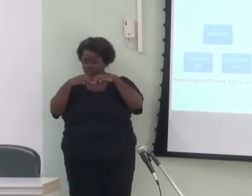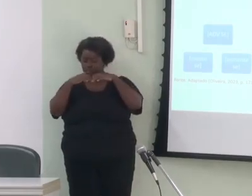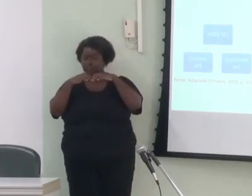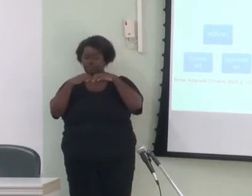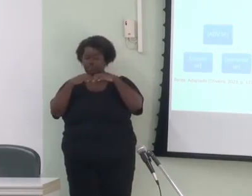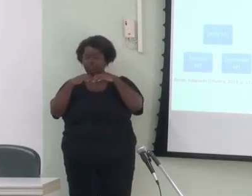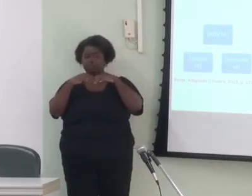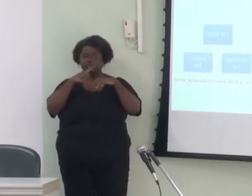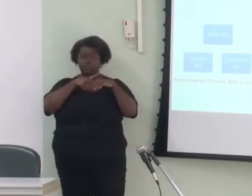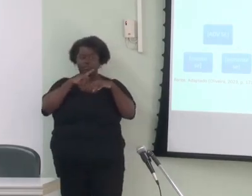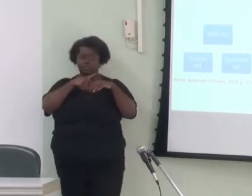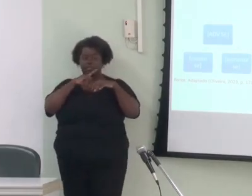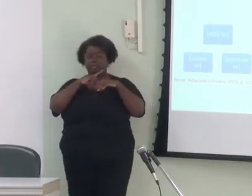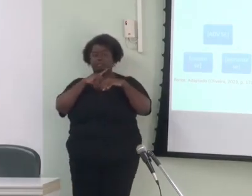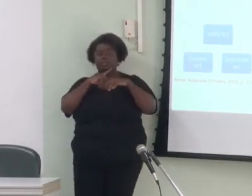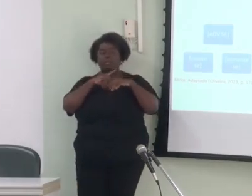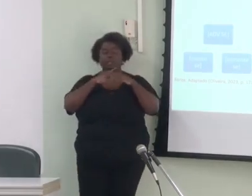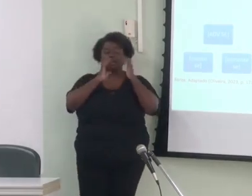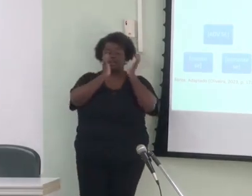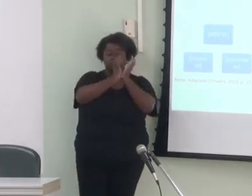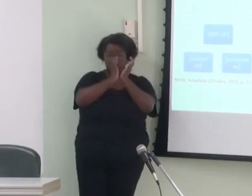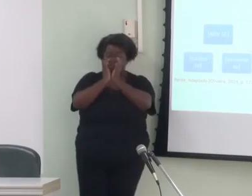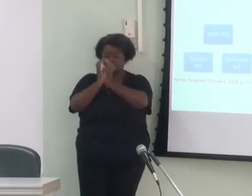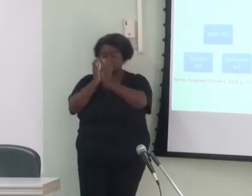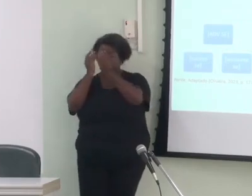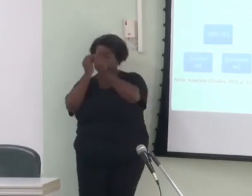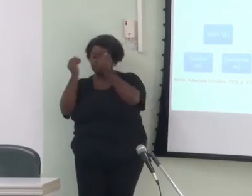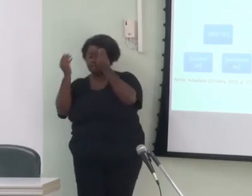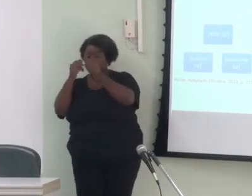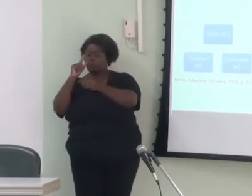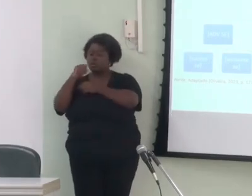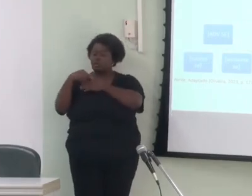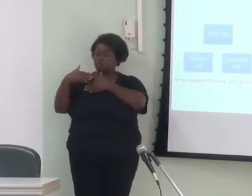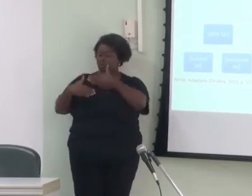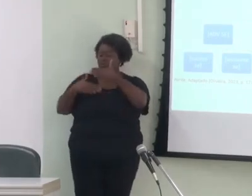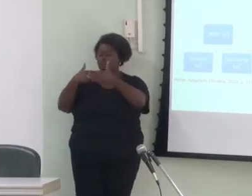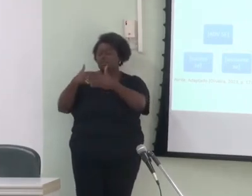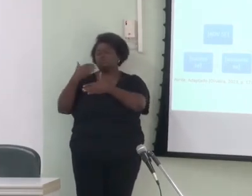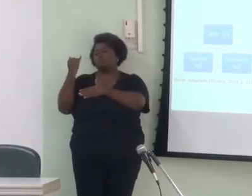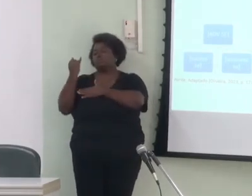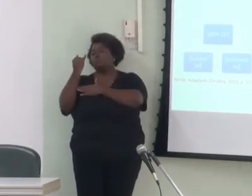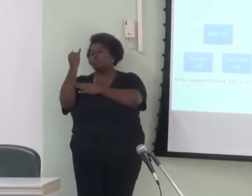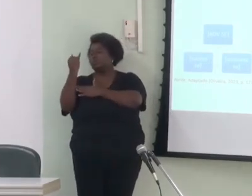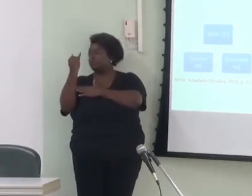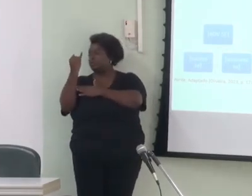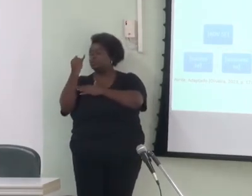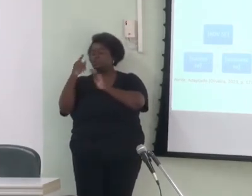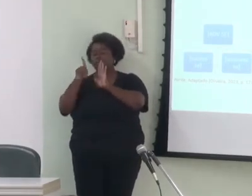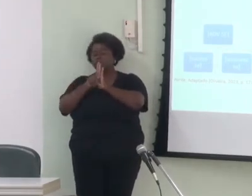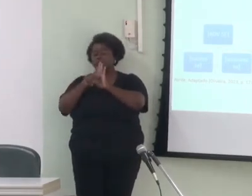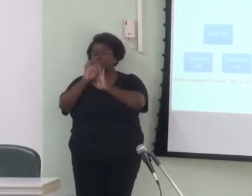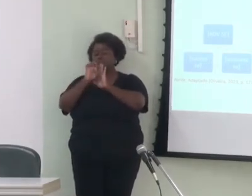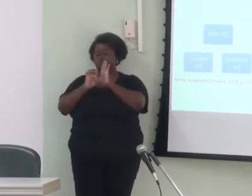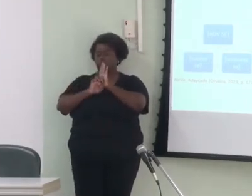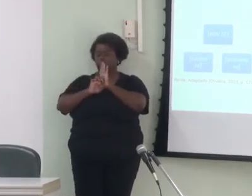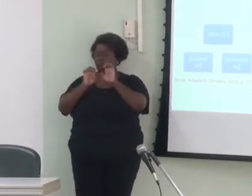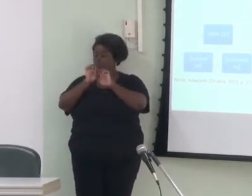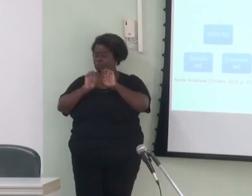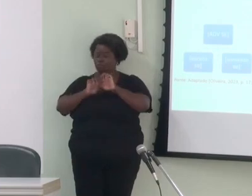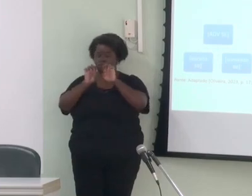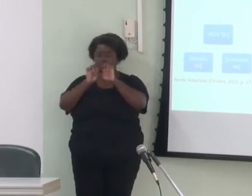habilidades de categorização e abstração como processos elementares da estruturação linguística